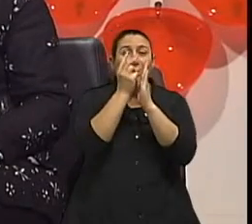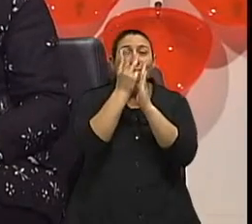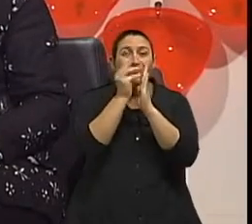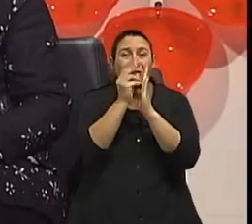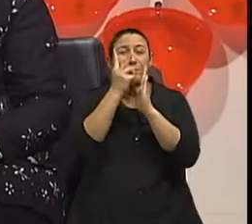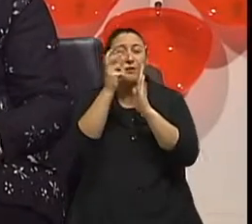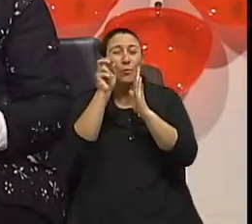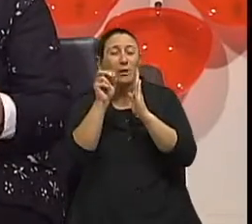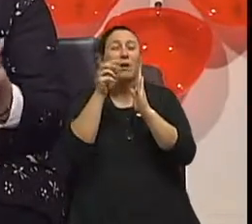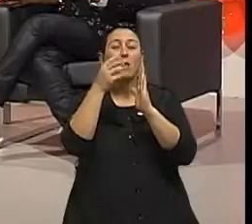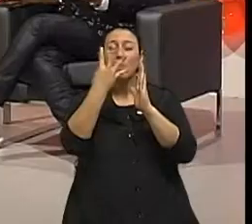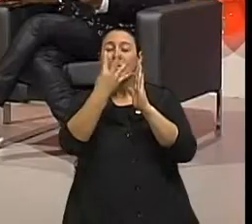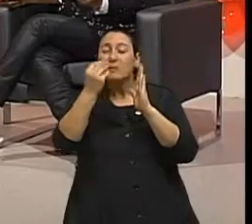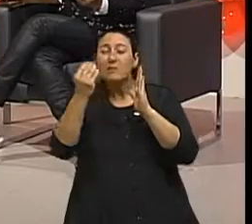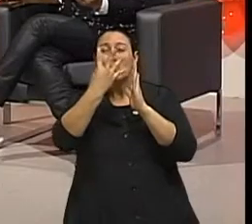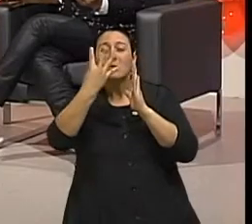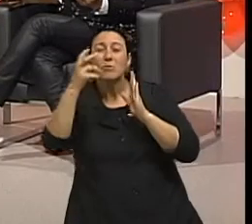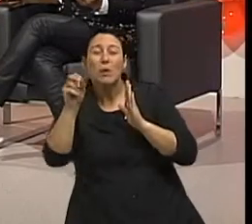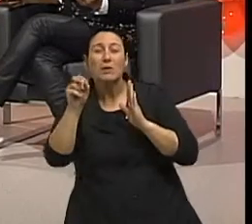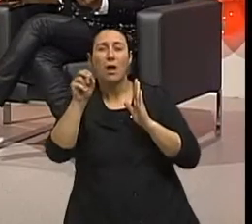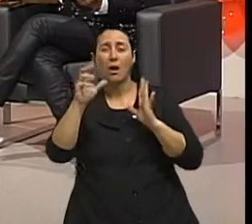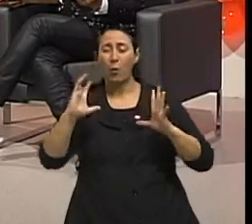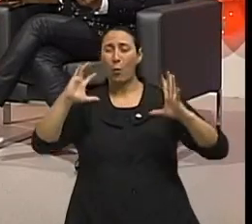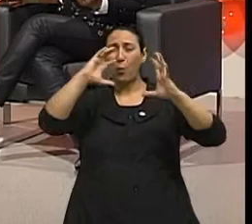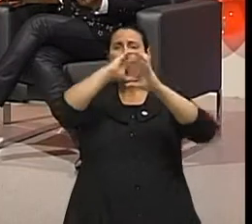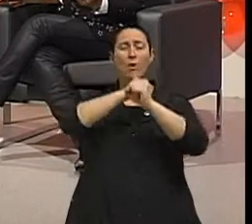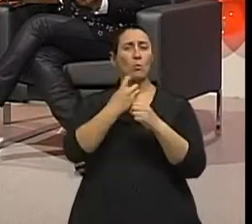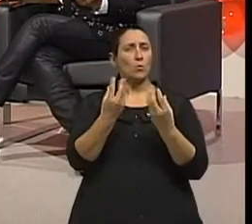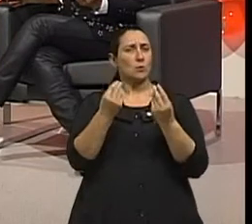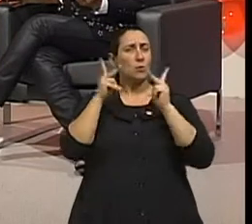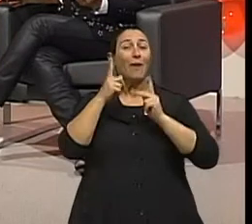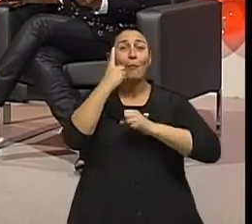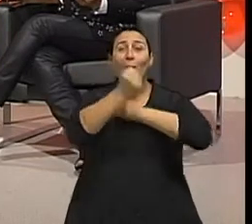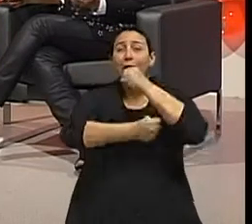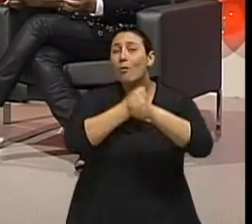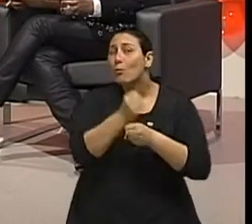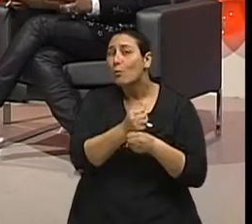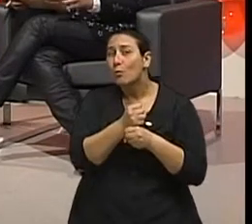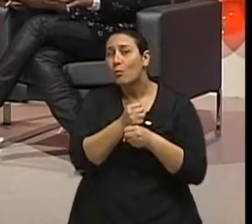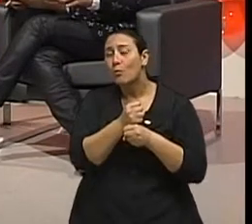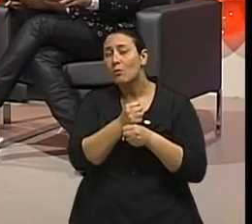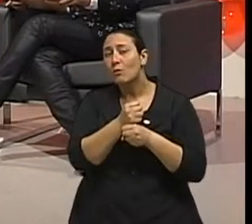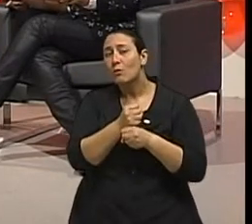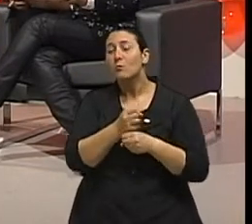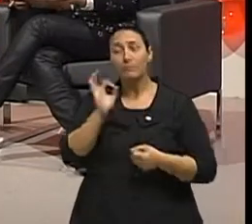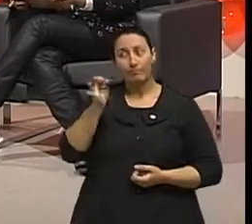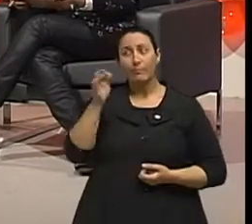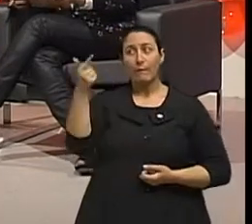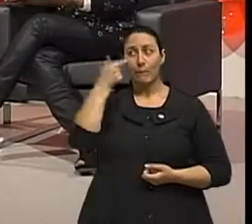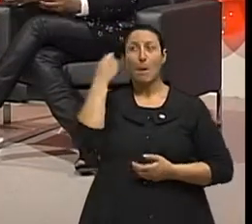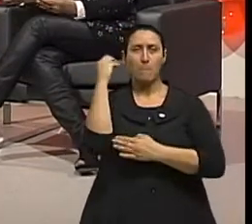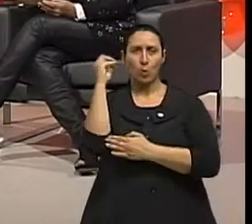novos casos por ano, doutor? Isso é número alarmante. Na verdade, se você pega uma população como Porto Alegre, que tem um milhão,